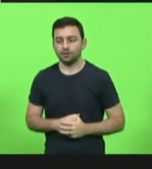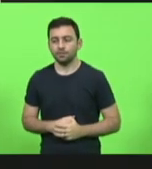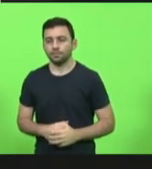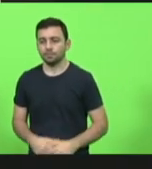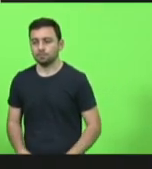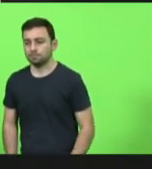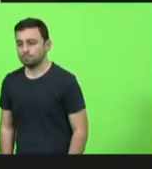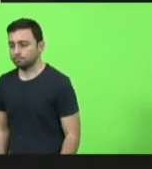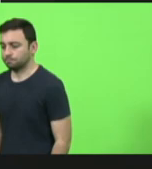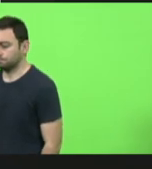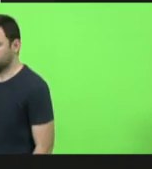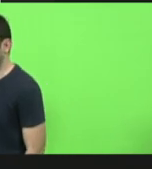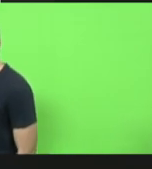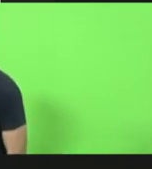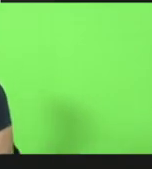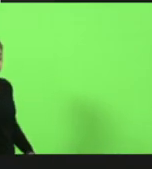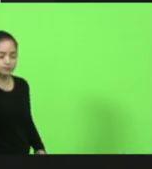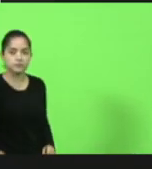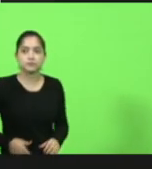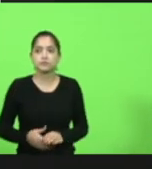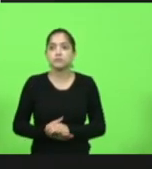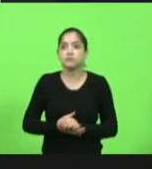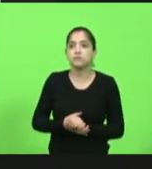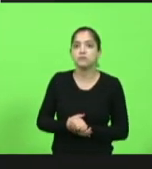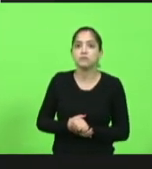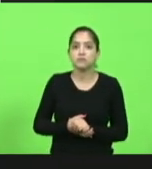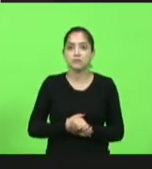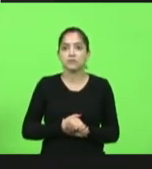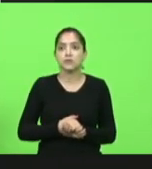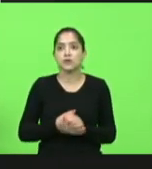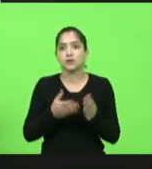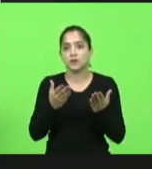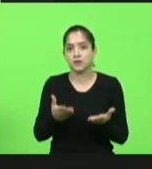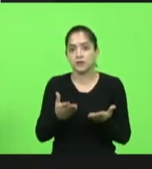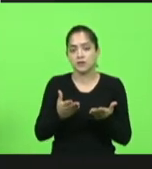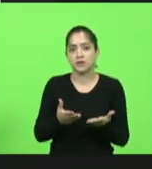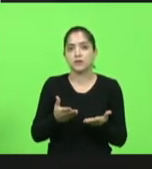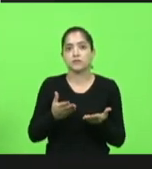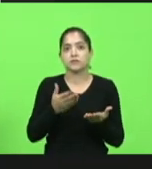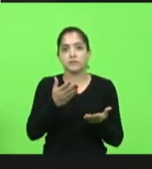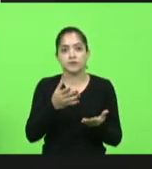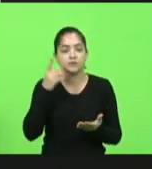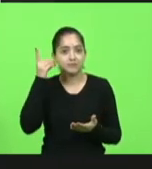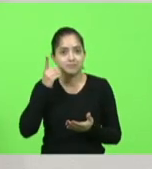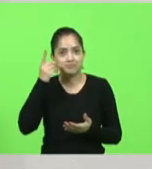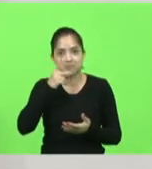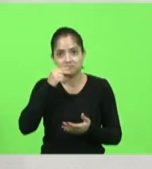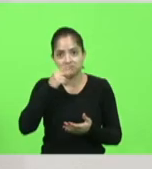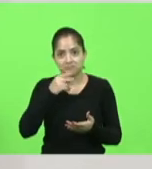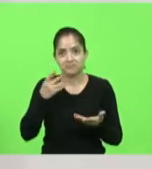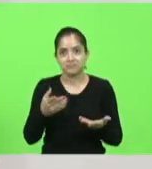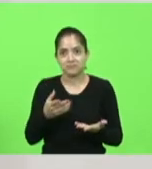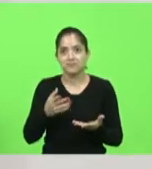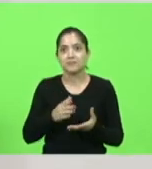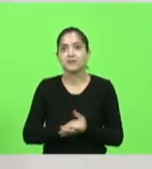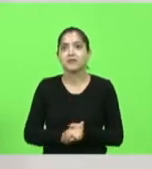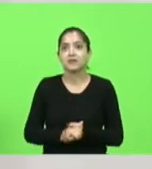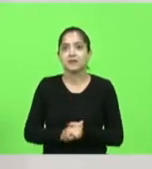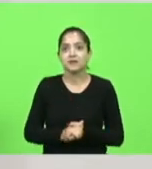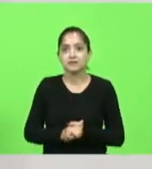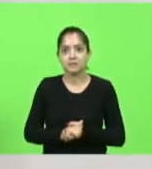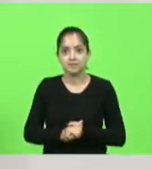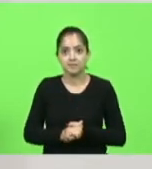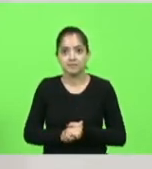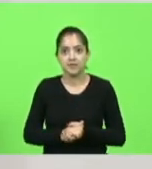Obrigado, senhor presidente. Queria ouvir o deputado Kennedy falar como pastor, que eu acho que ele é pastor e jornalista. Eu